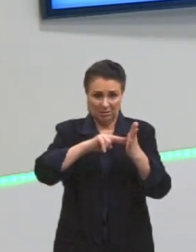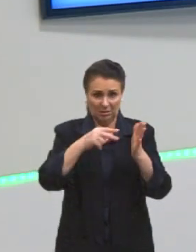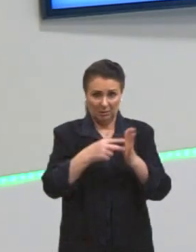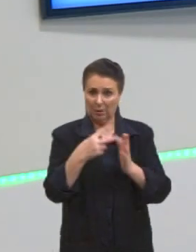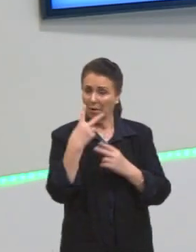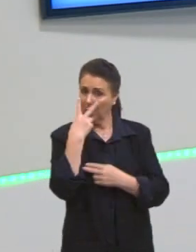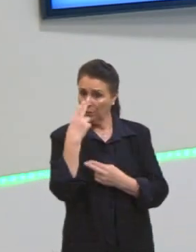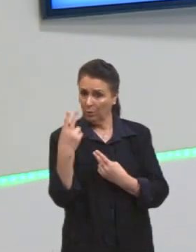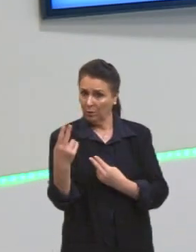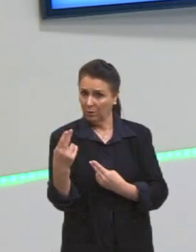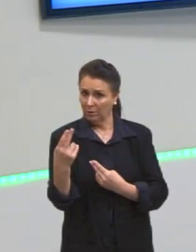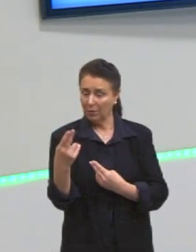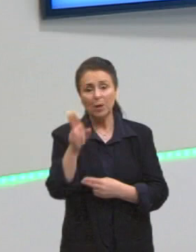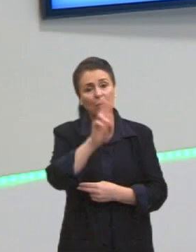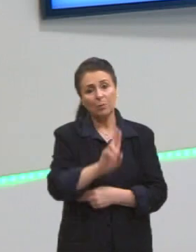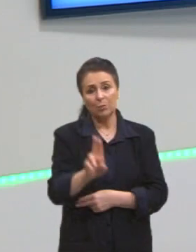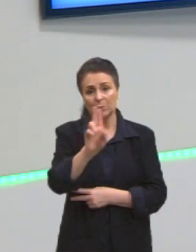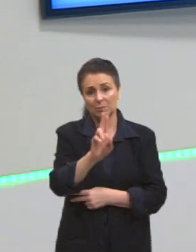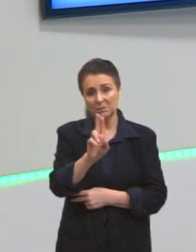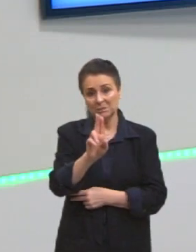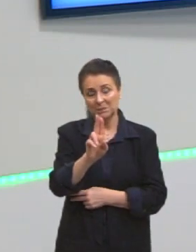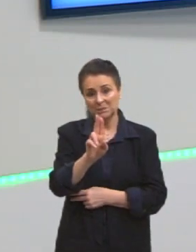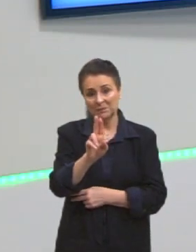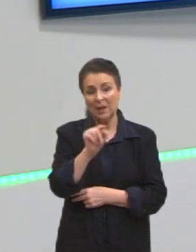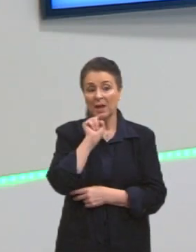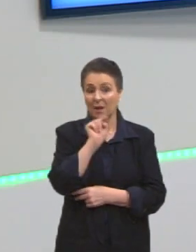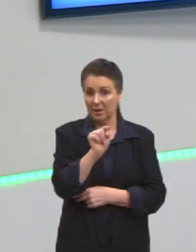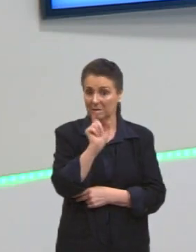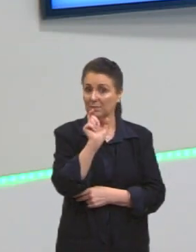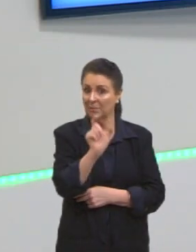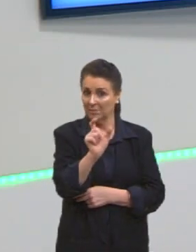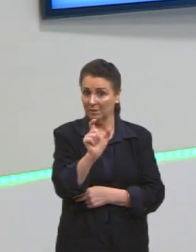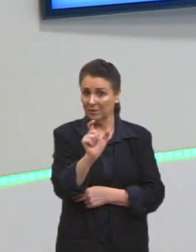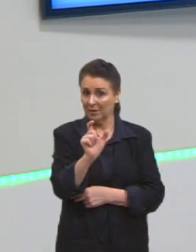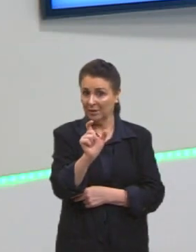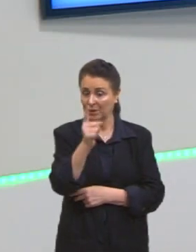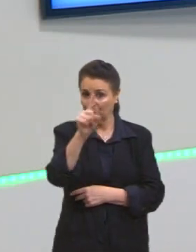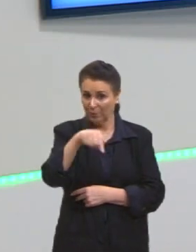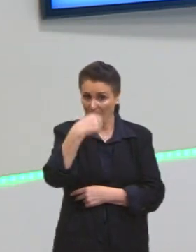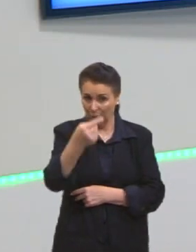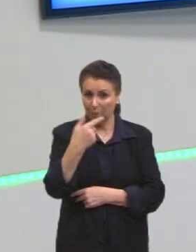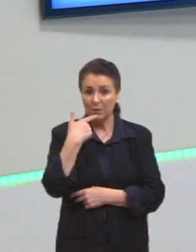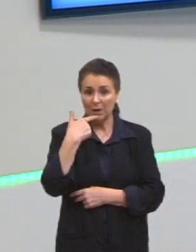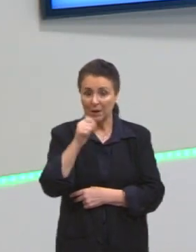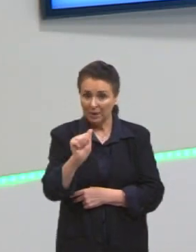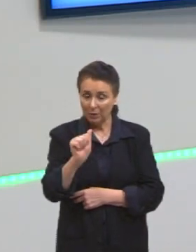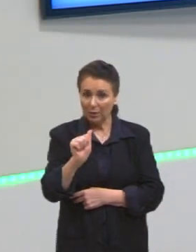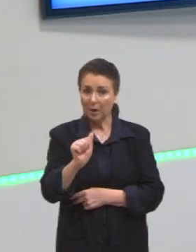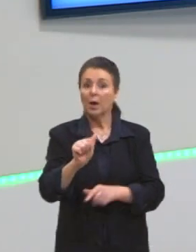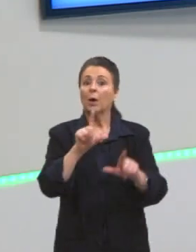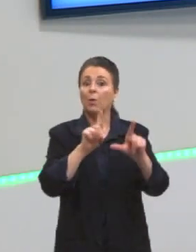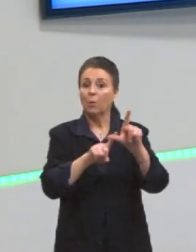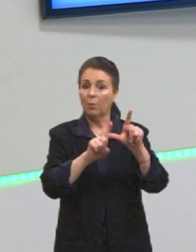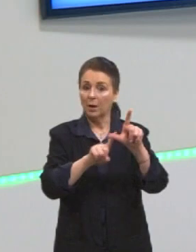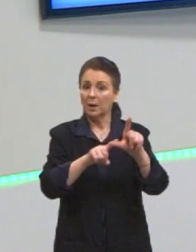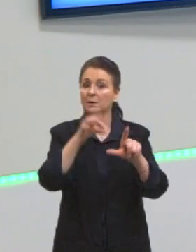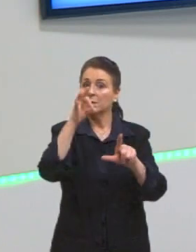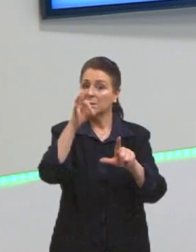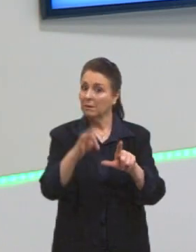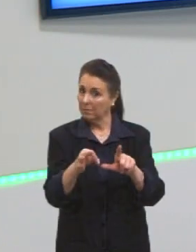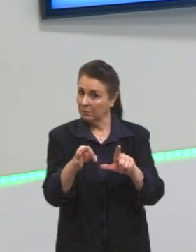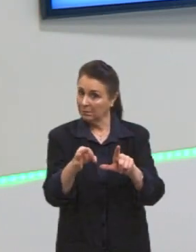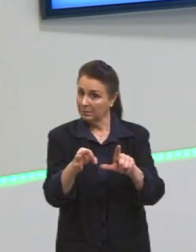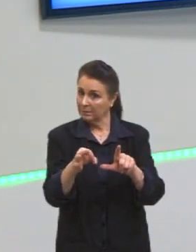eu vou usar essa palavra em língua estrangeira, escrevendo com a grafia correta, com a grafia adequada,